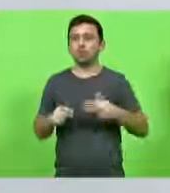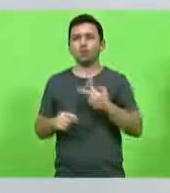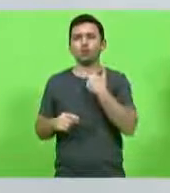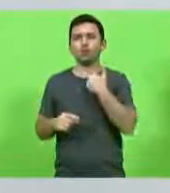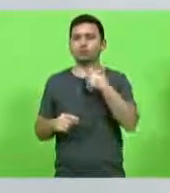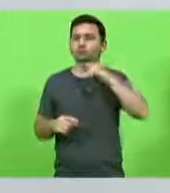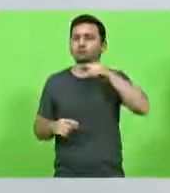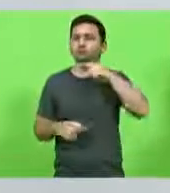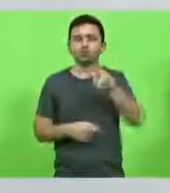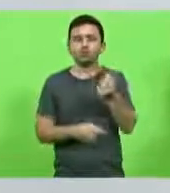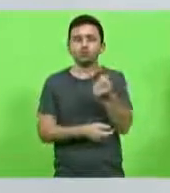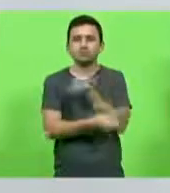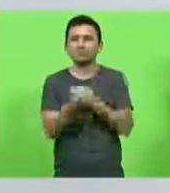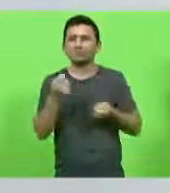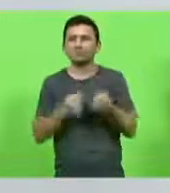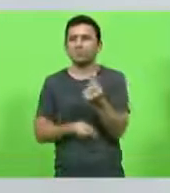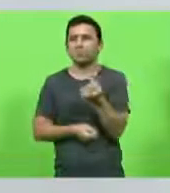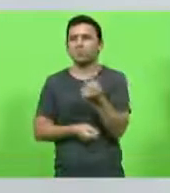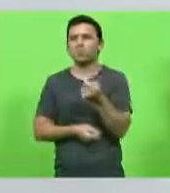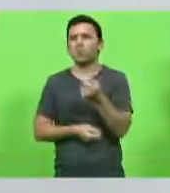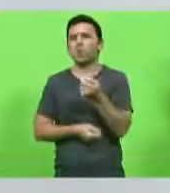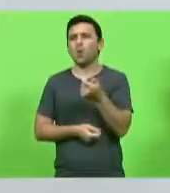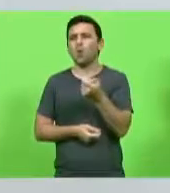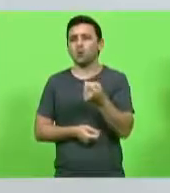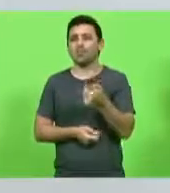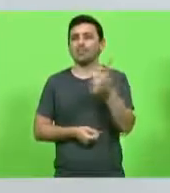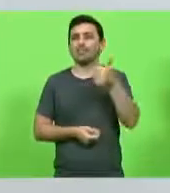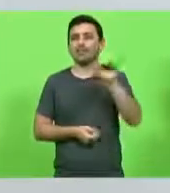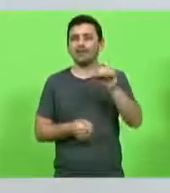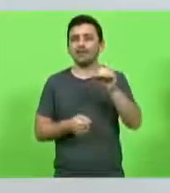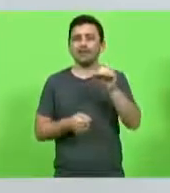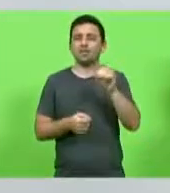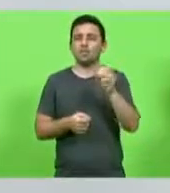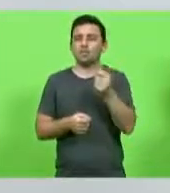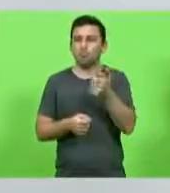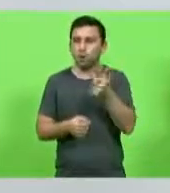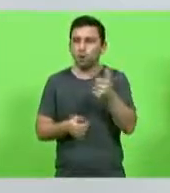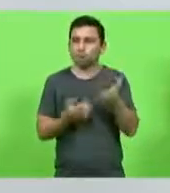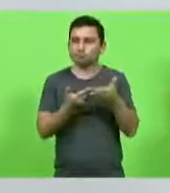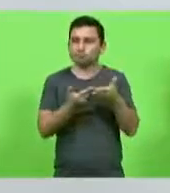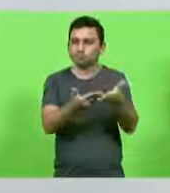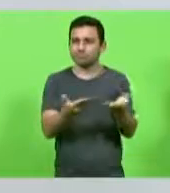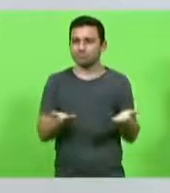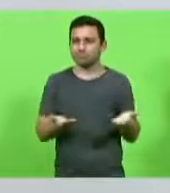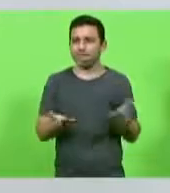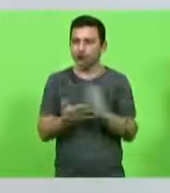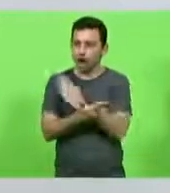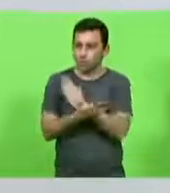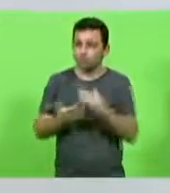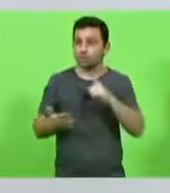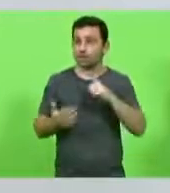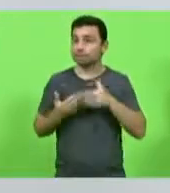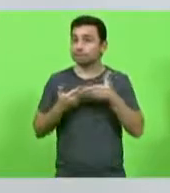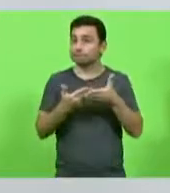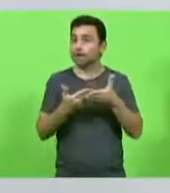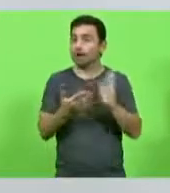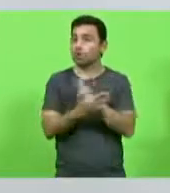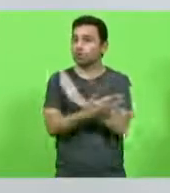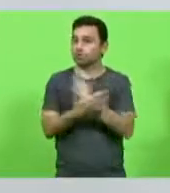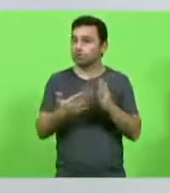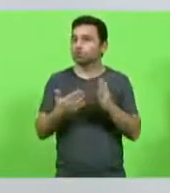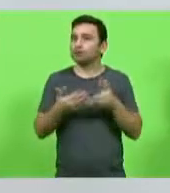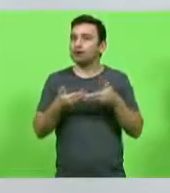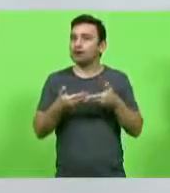subsistir, é muito pequena, diminuir o número de embarcações, isso aquele que ainda pode, que ainda tem o seu barco autorizado, e fora aqueles que